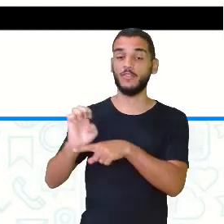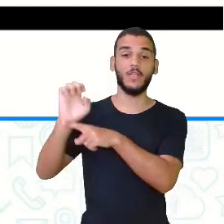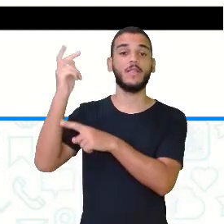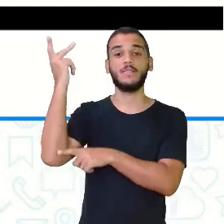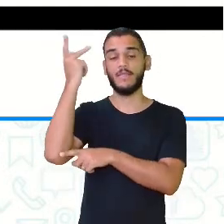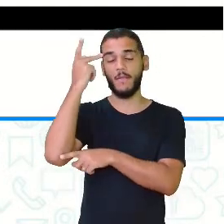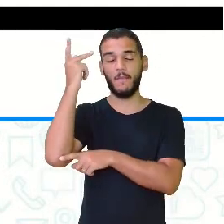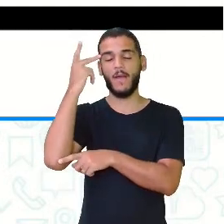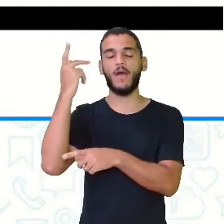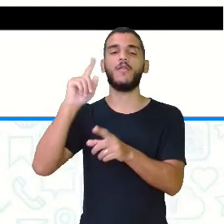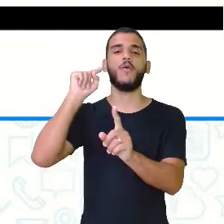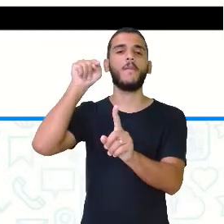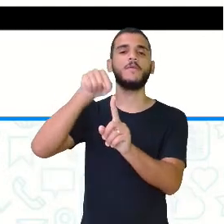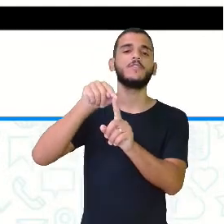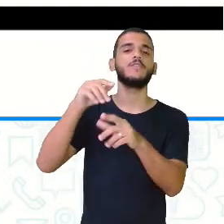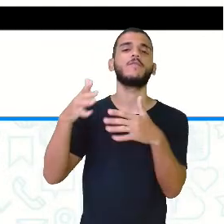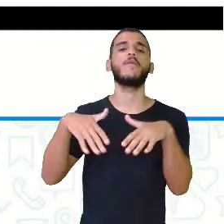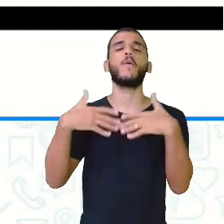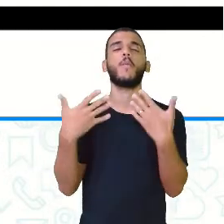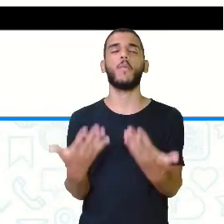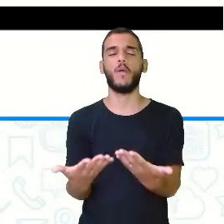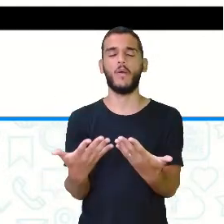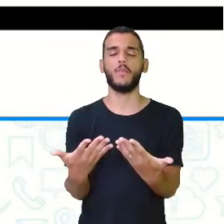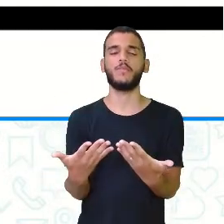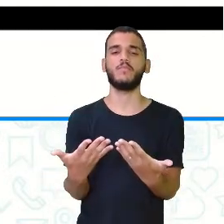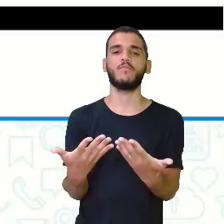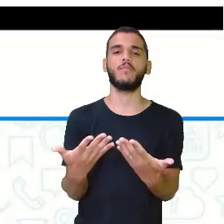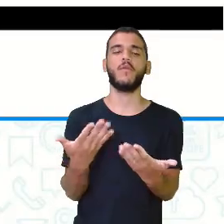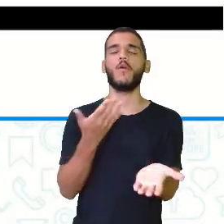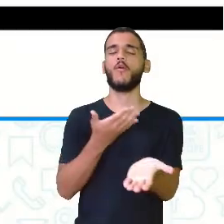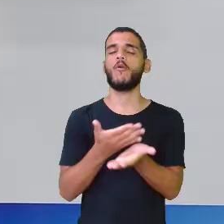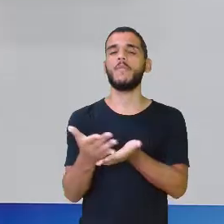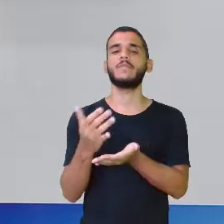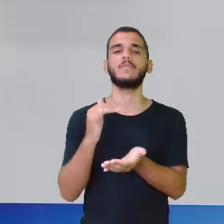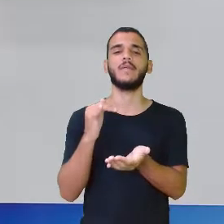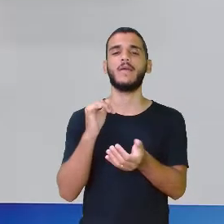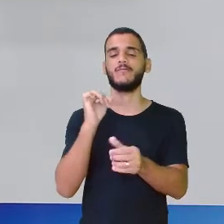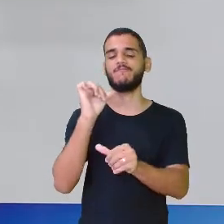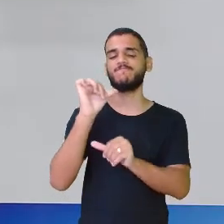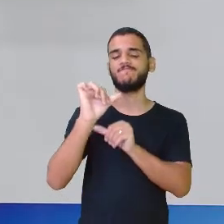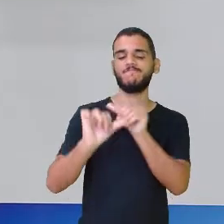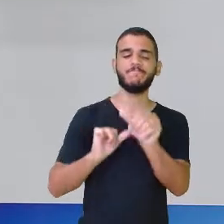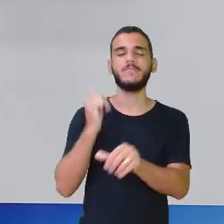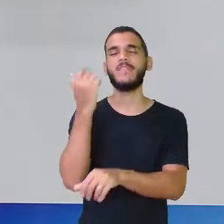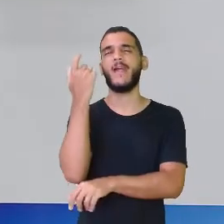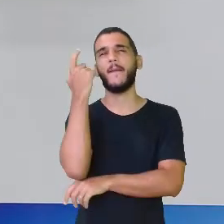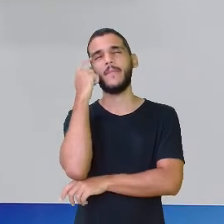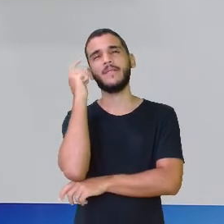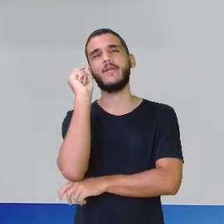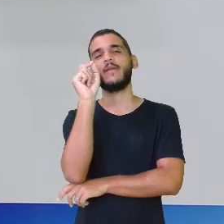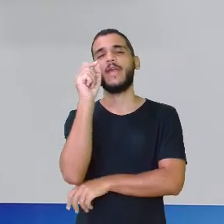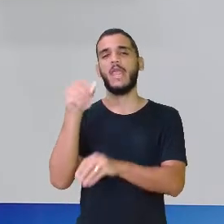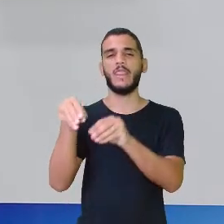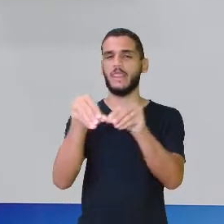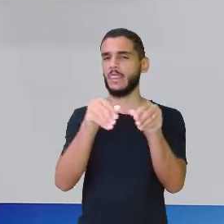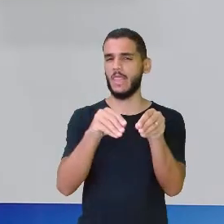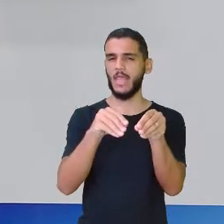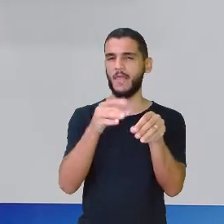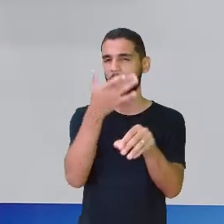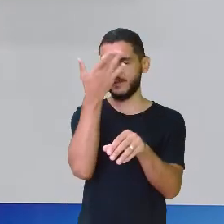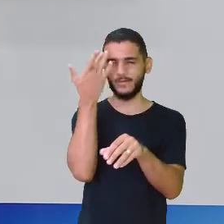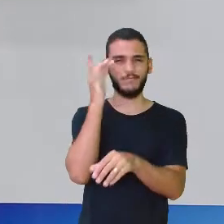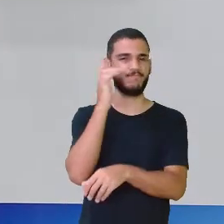e os objetivos básicos da política emigratória começaram a mudar. Agora, já não tinha mais terra para todo mundo.